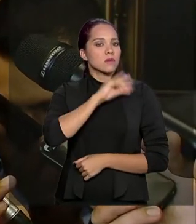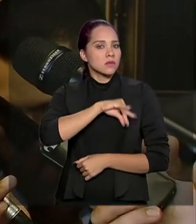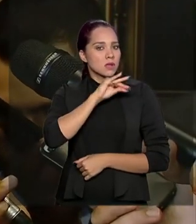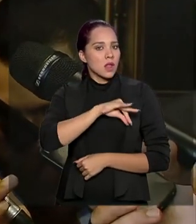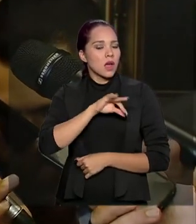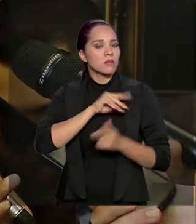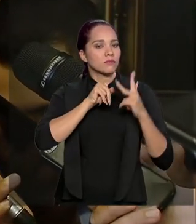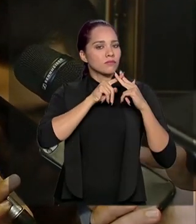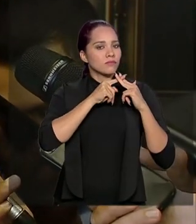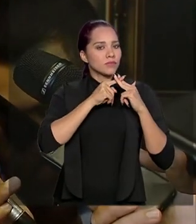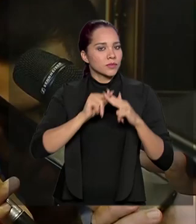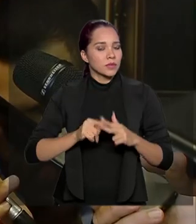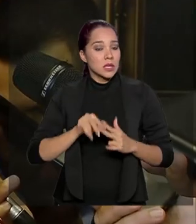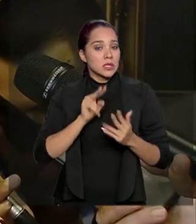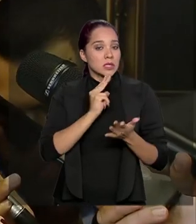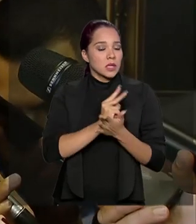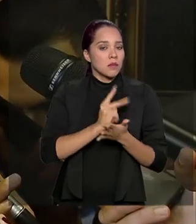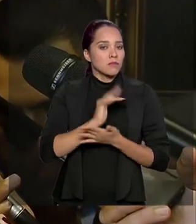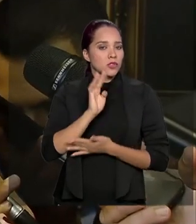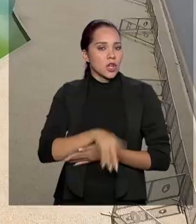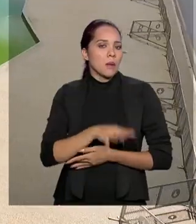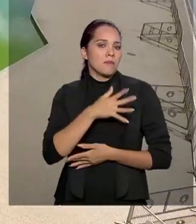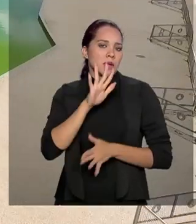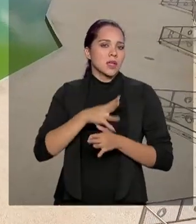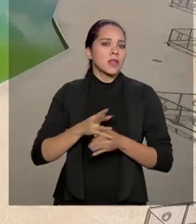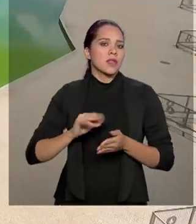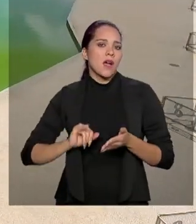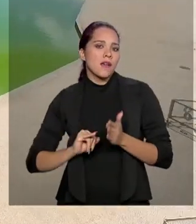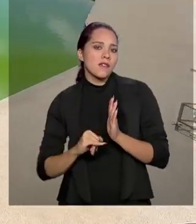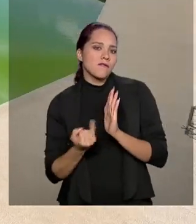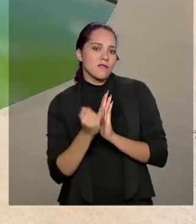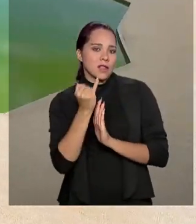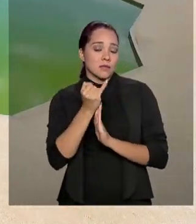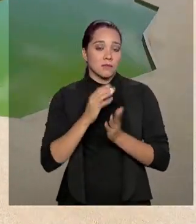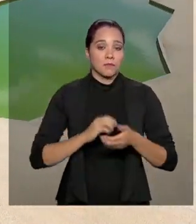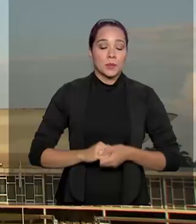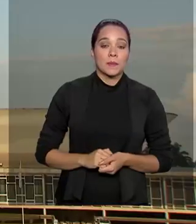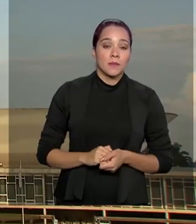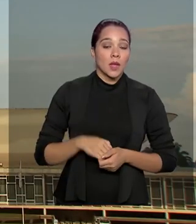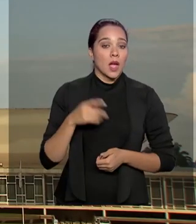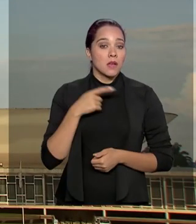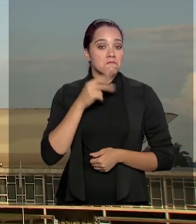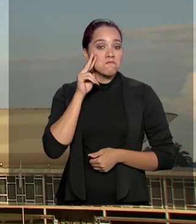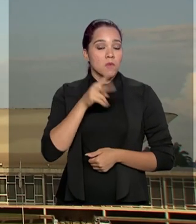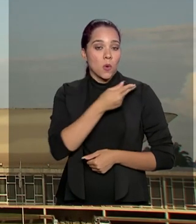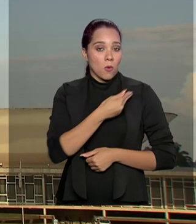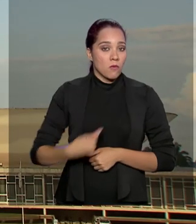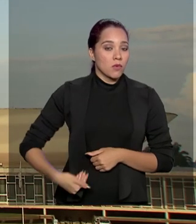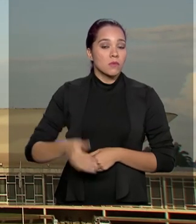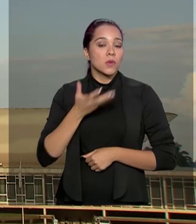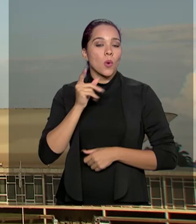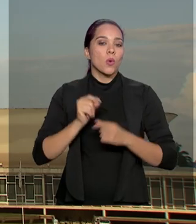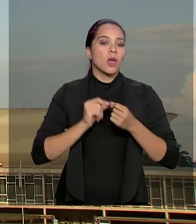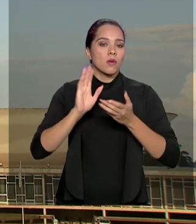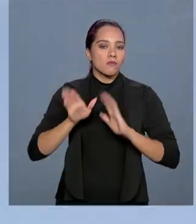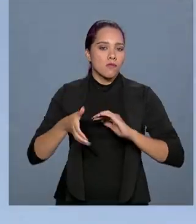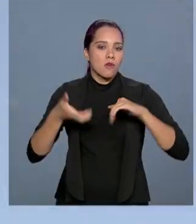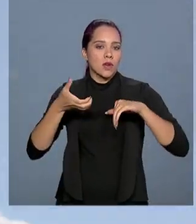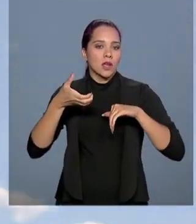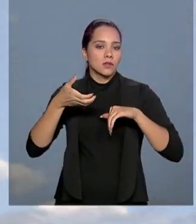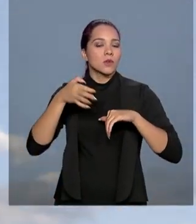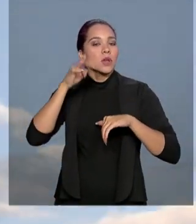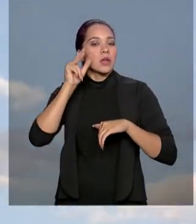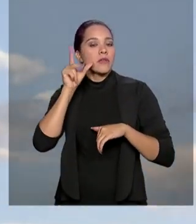corrigido integralmente pela inflação. Para continuar acertando as contas públicas, o governo também espera que o Congresso Nacional